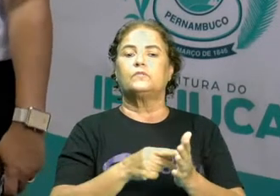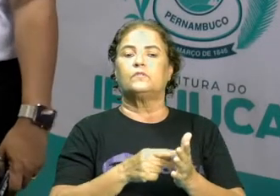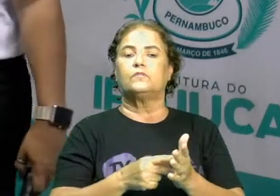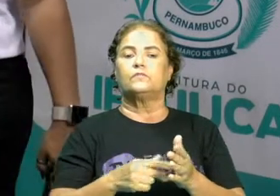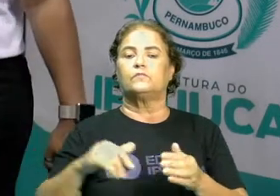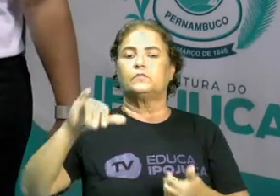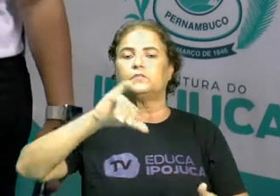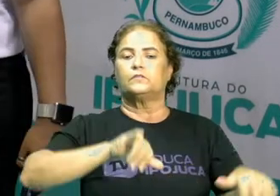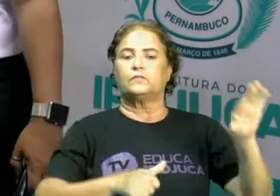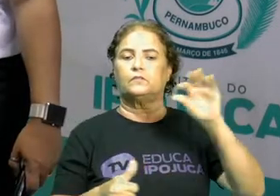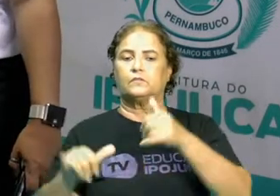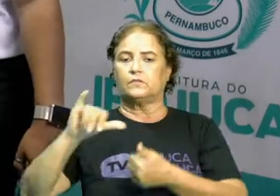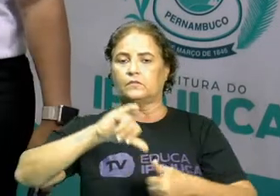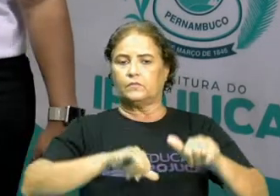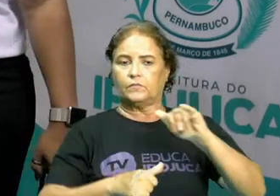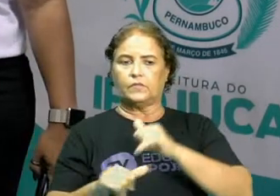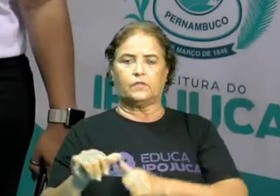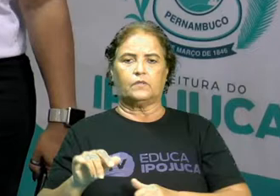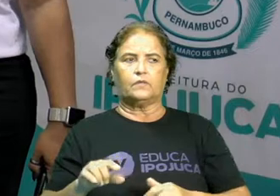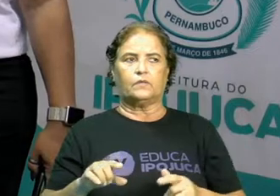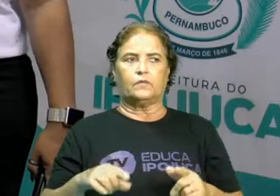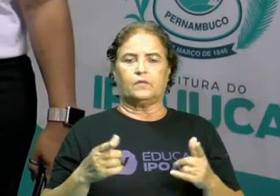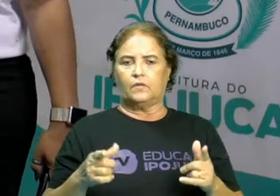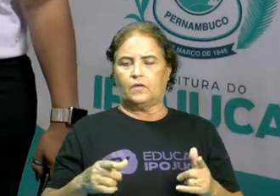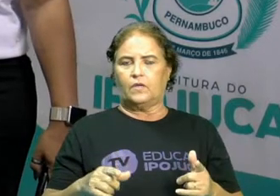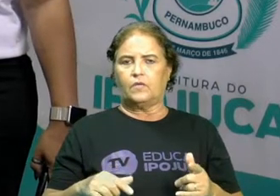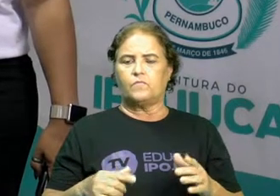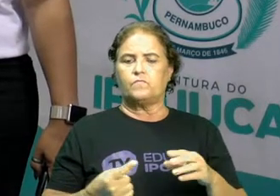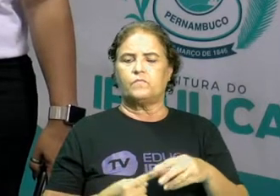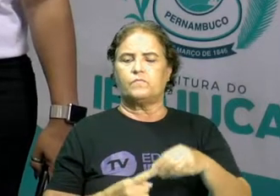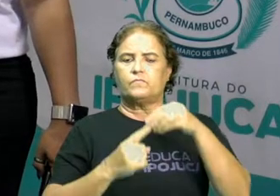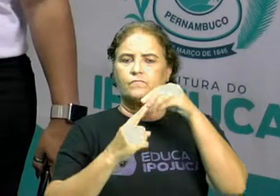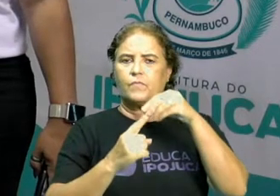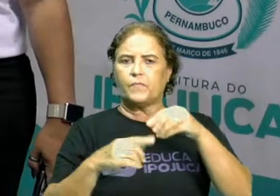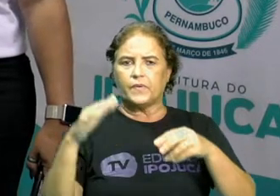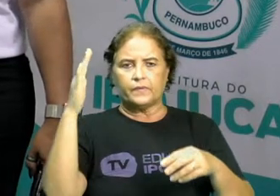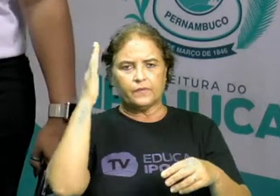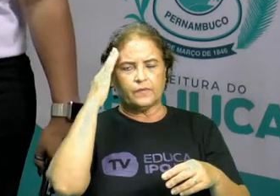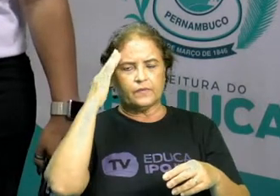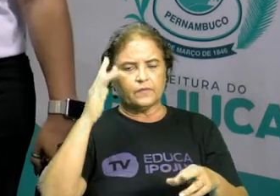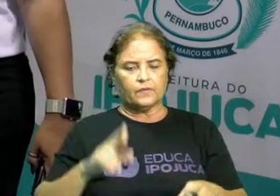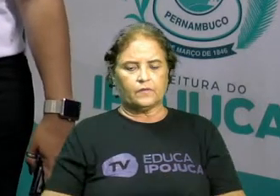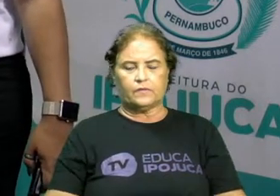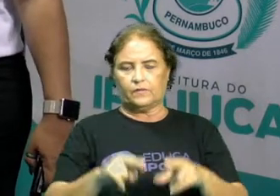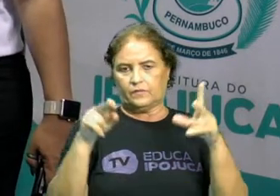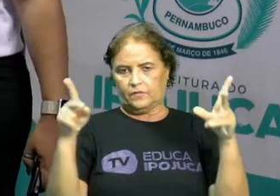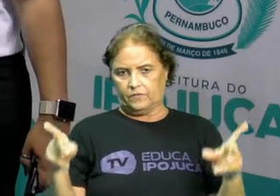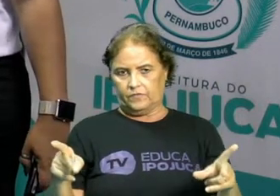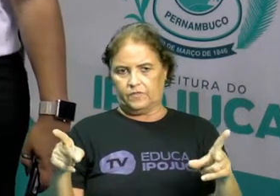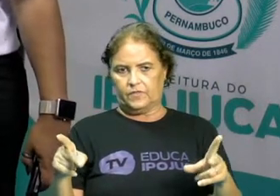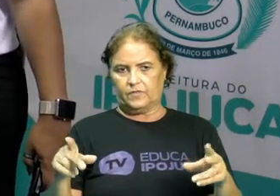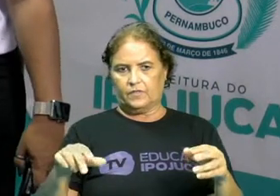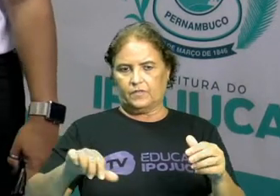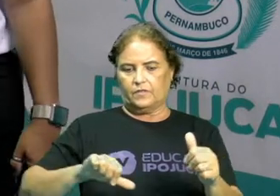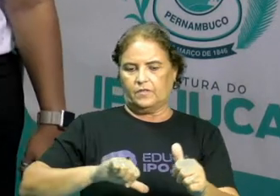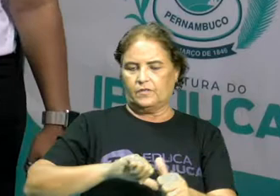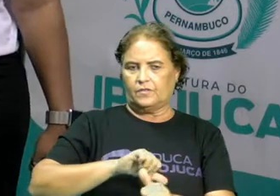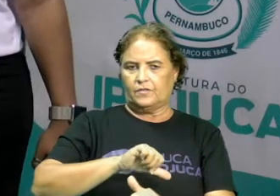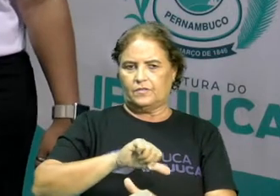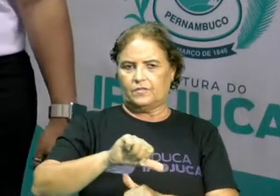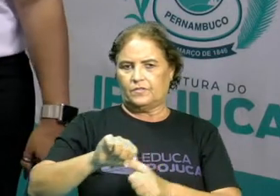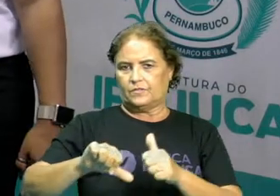E principalmente a gente vai entender as diferenças entre uma transformação química